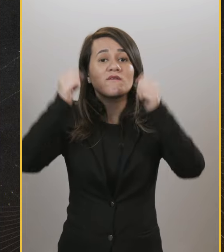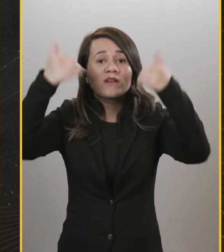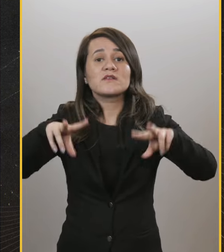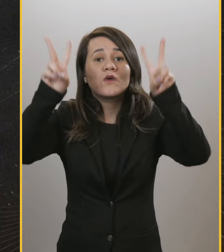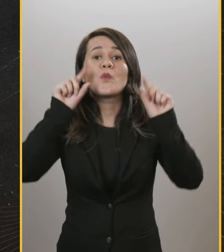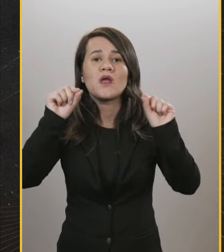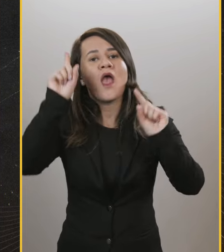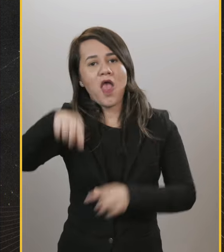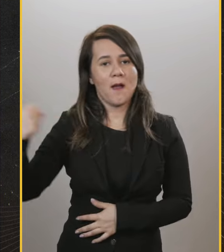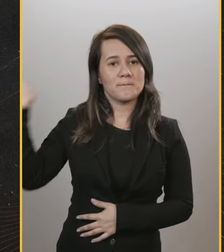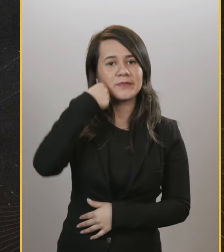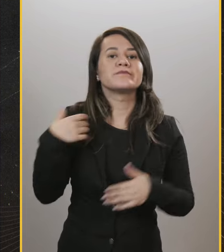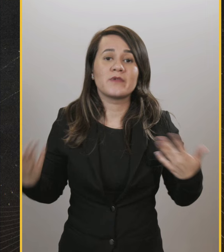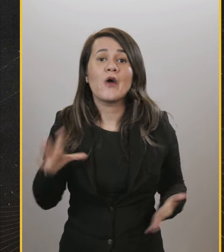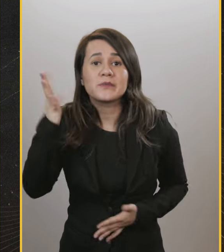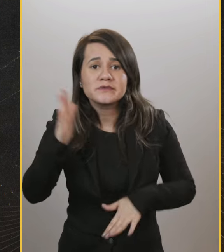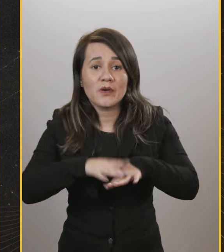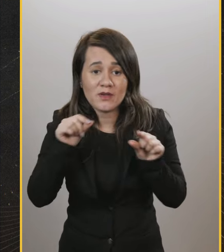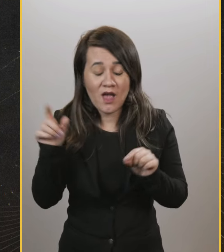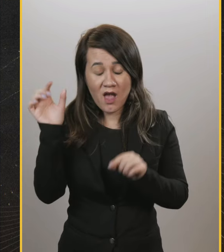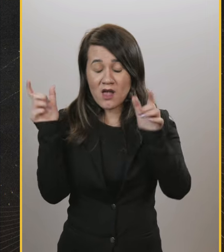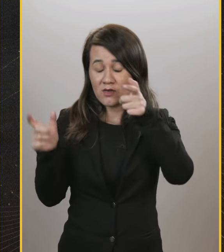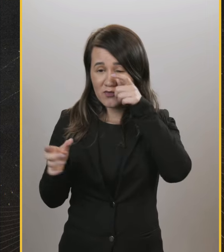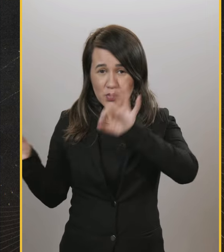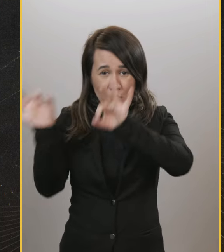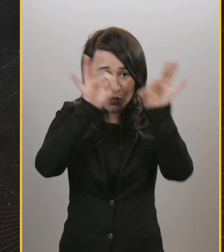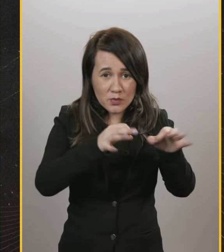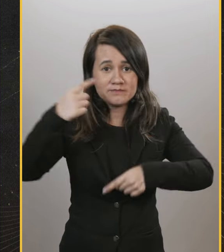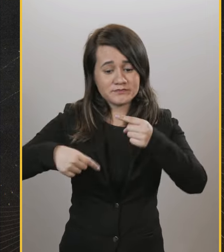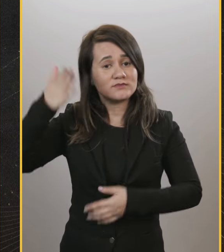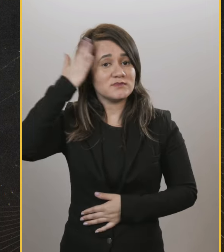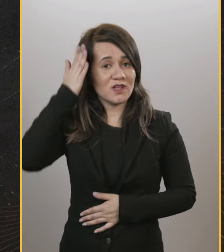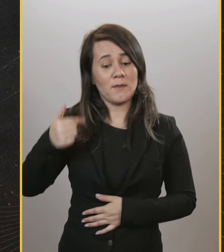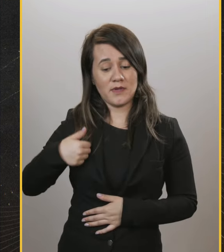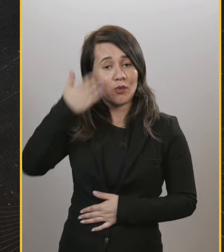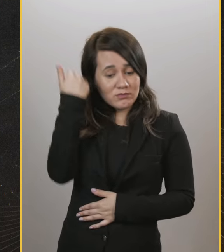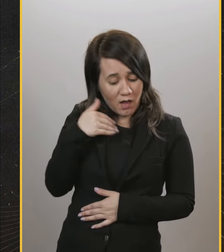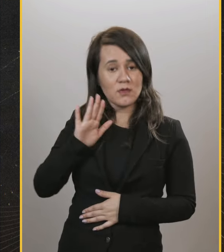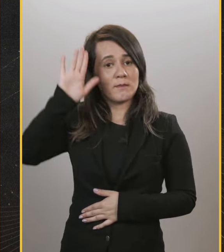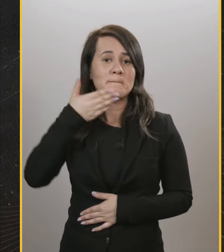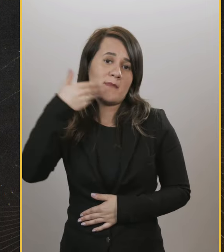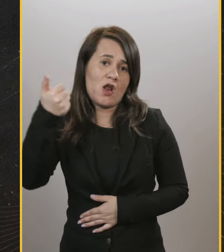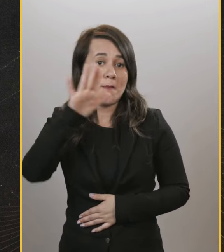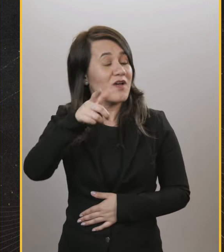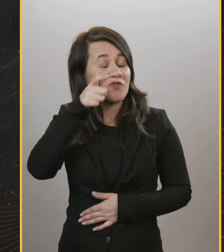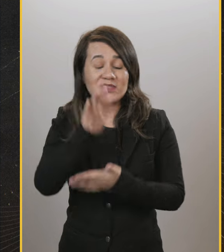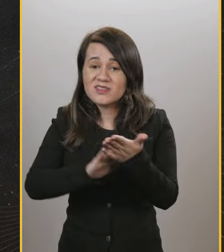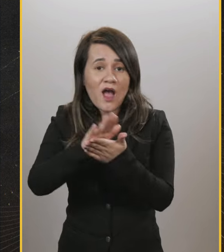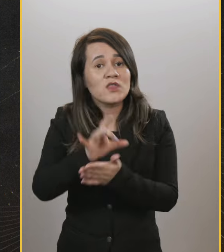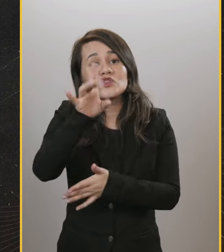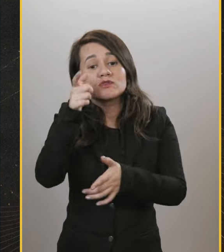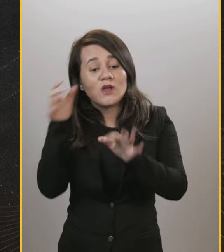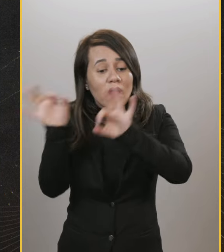porque todas as manchetes vão ser sobre o soco. Dito e feito. Quem viu o debate, sabia que a Tabata era a melhor candidata. Quem